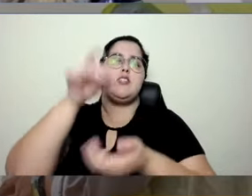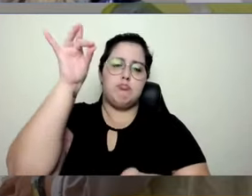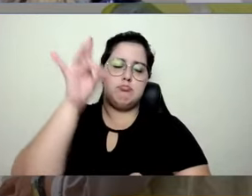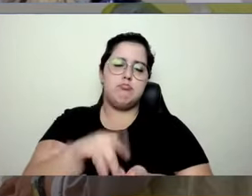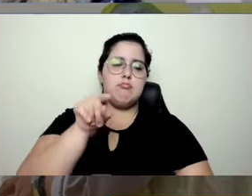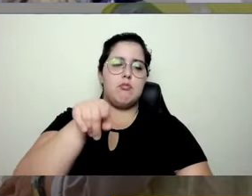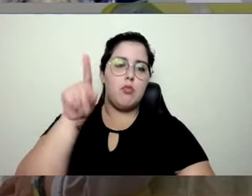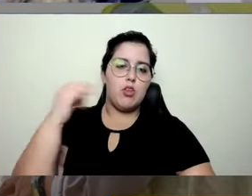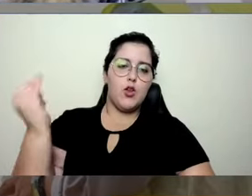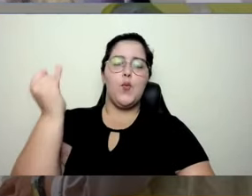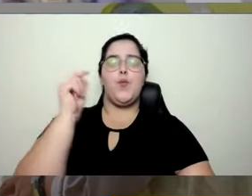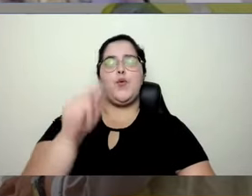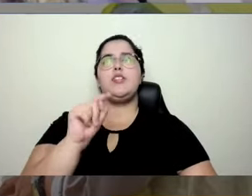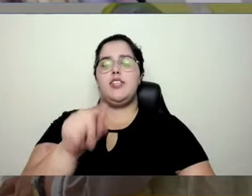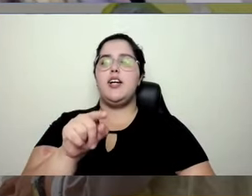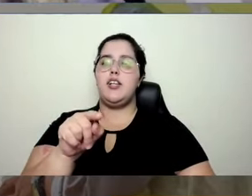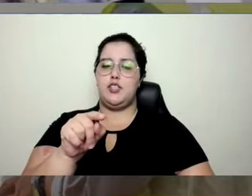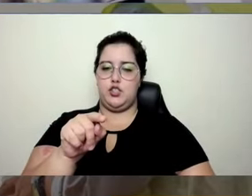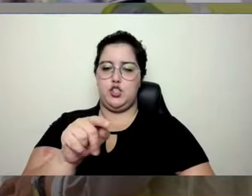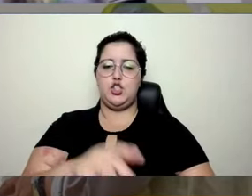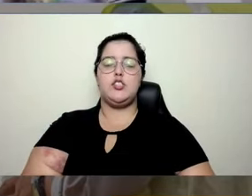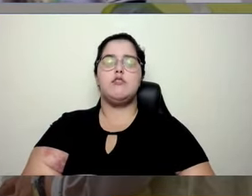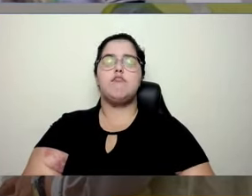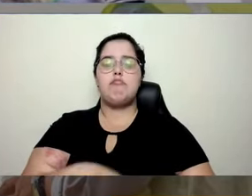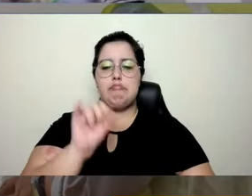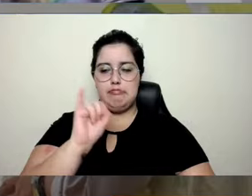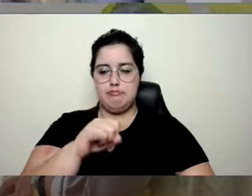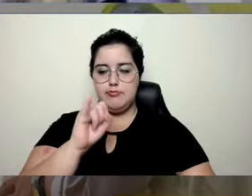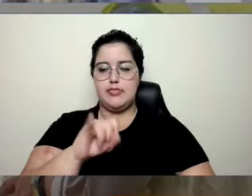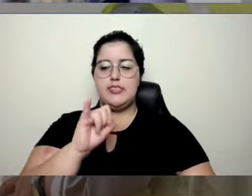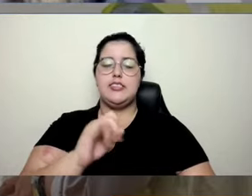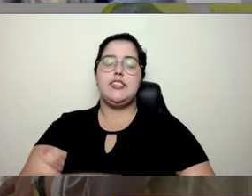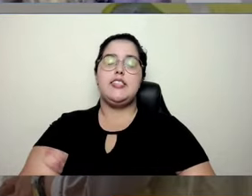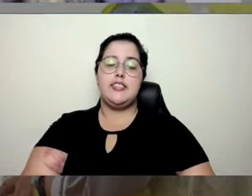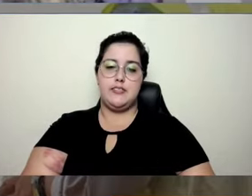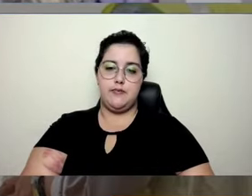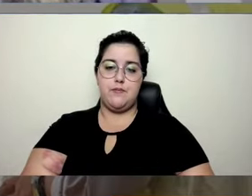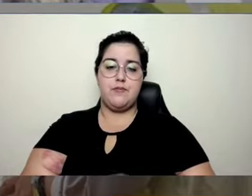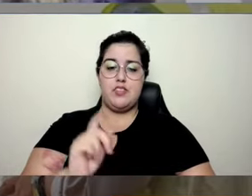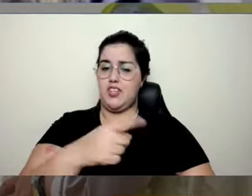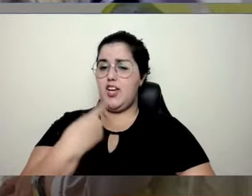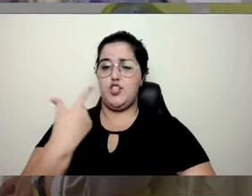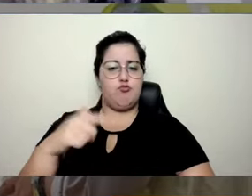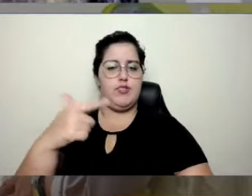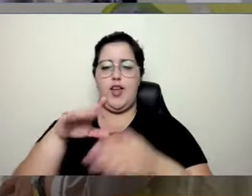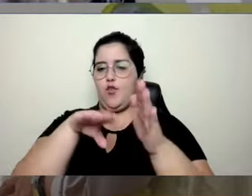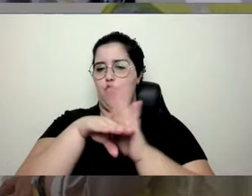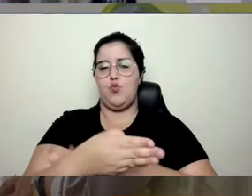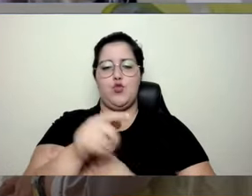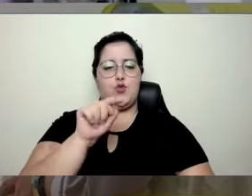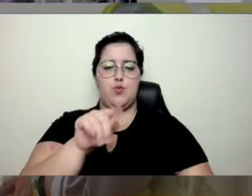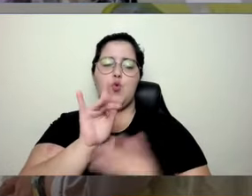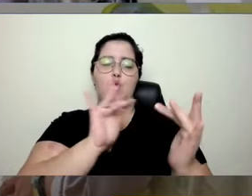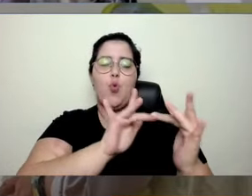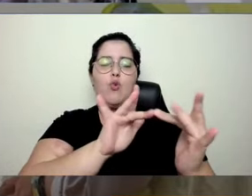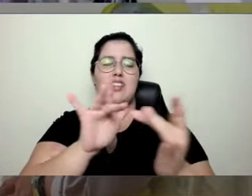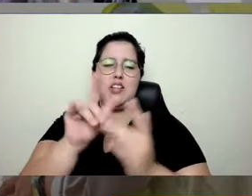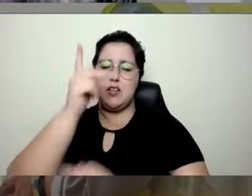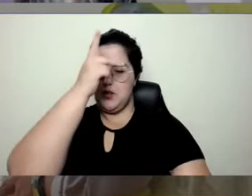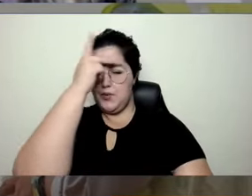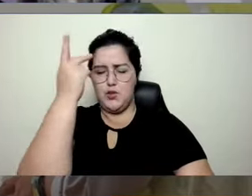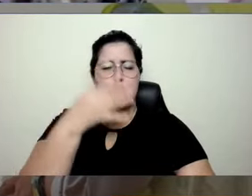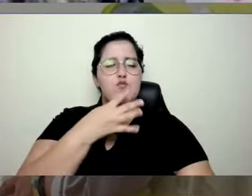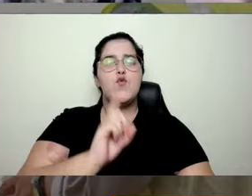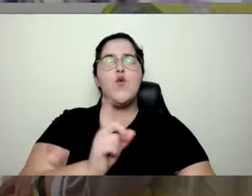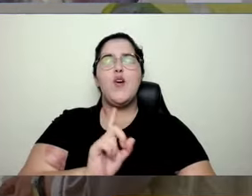importante, né, e aí sim você consegue. A Anderson, a gente não tem esse costume de entrar em contato com pessoas desconhecidas, né,